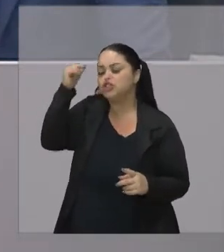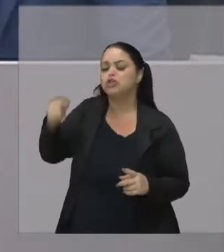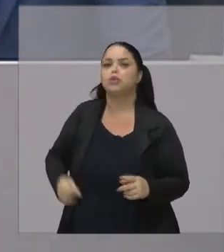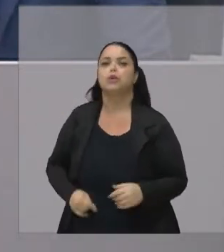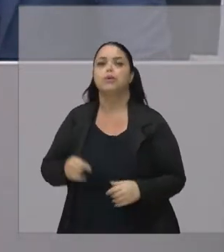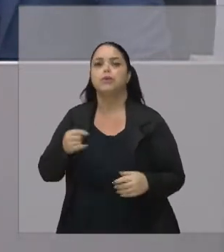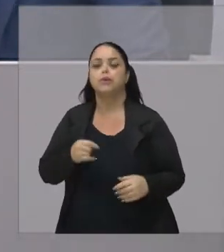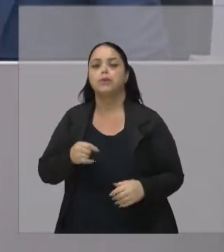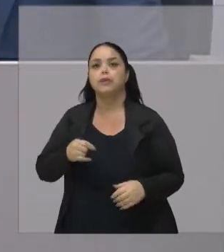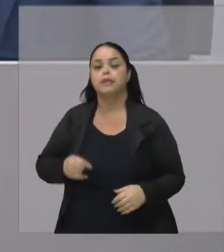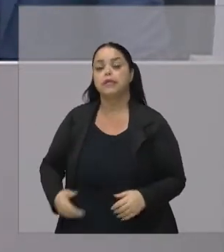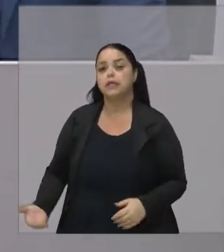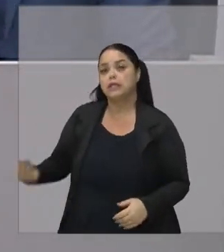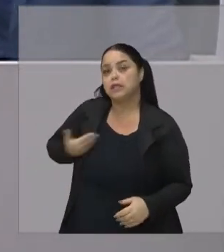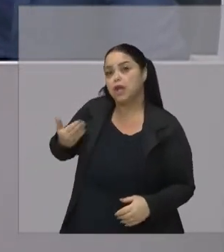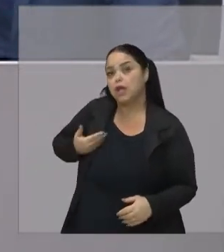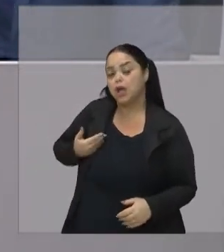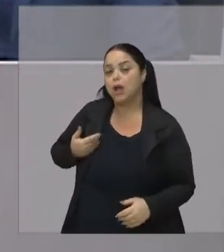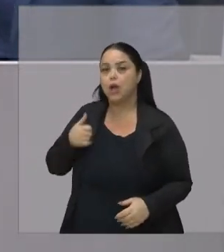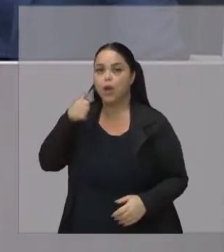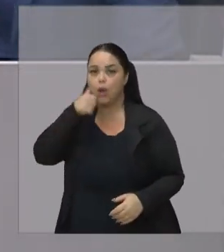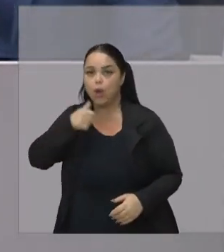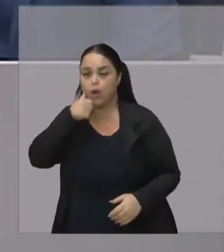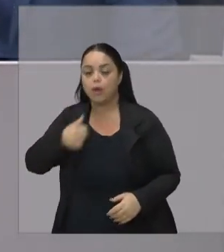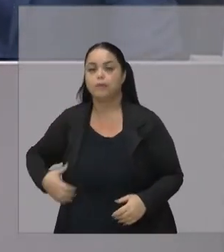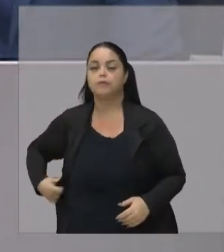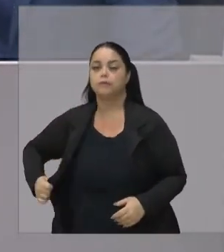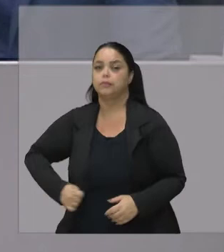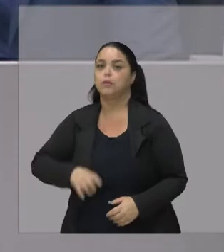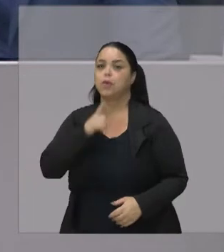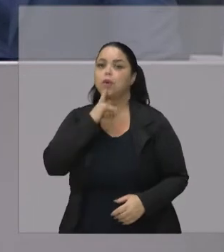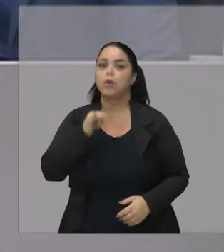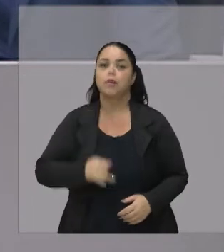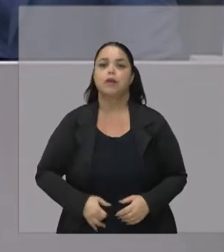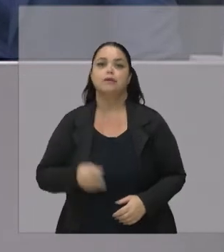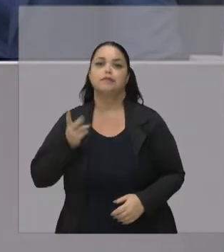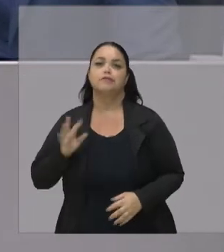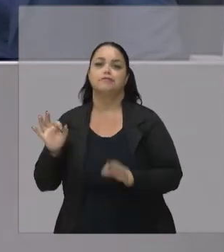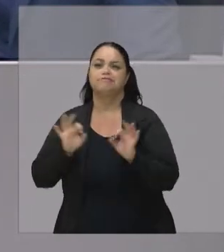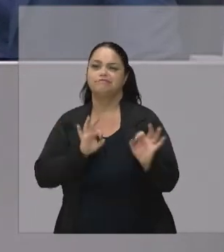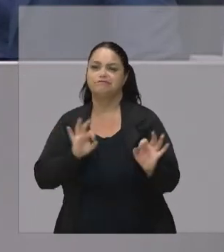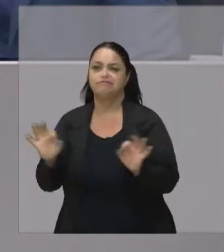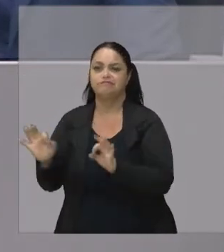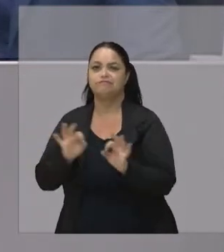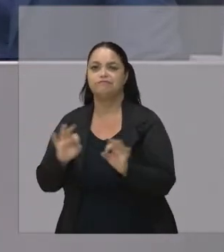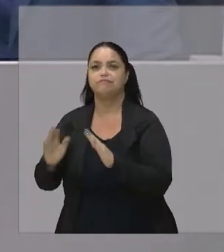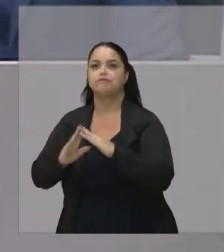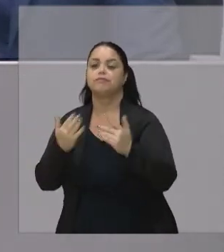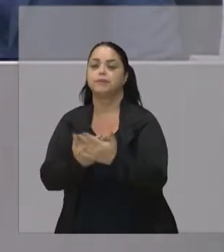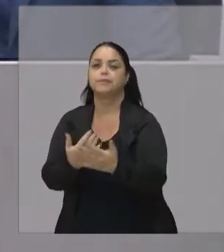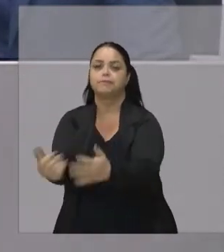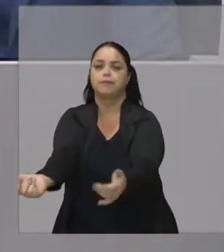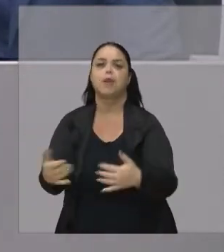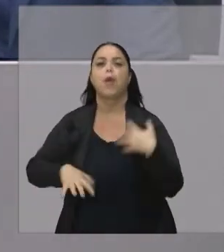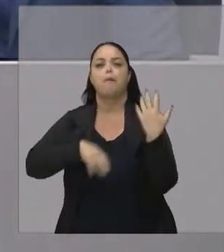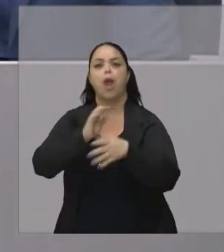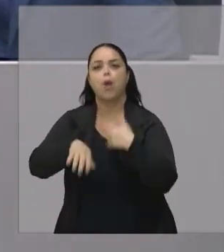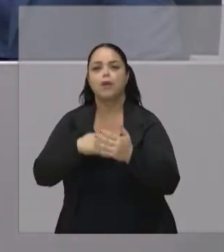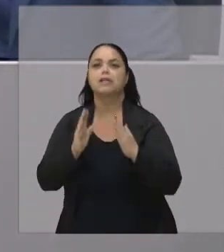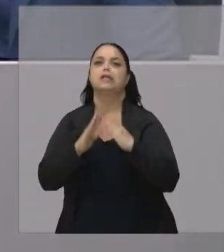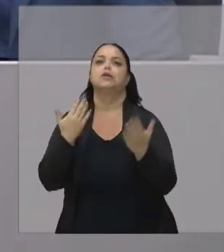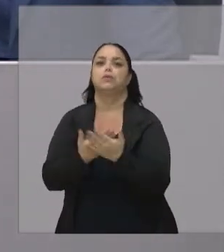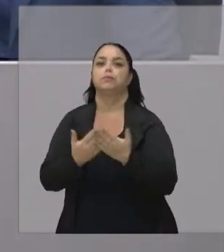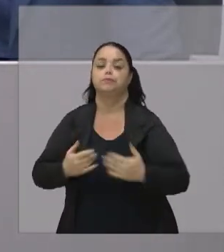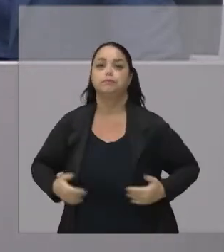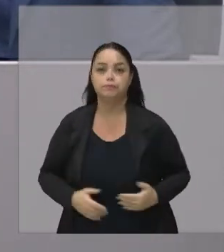na escola Meus pais Eram chamados Frequentemente E Eu realmente